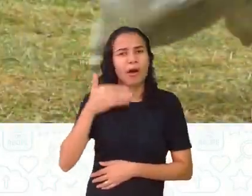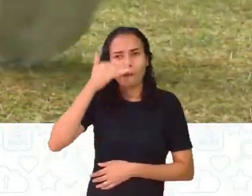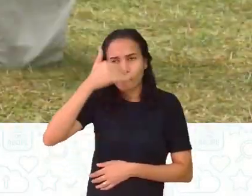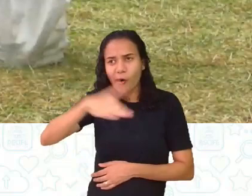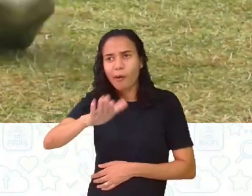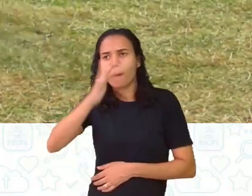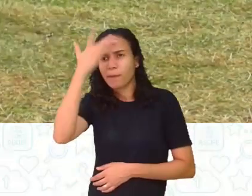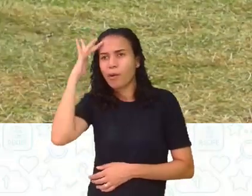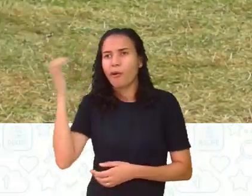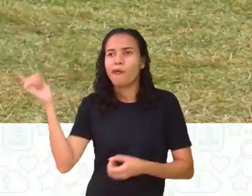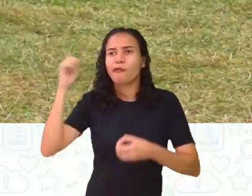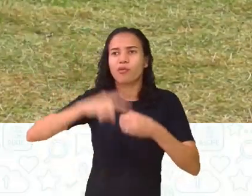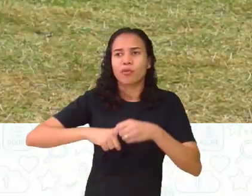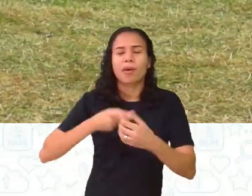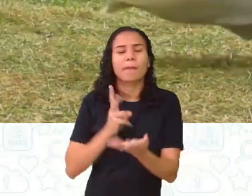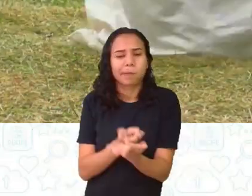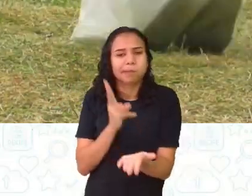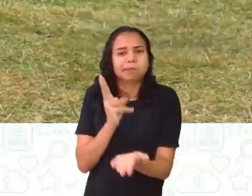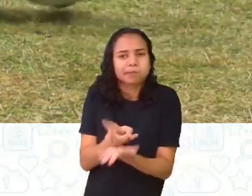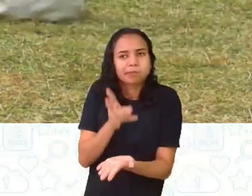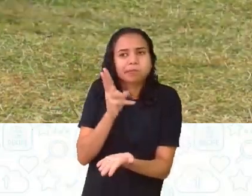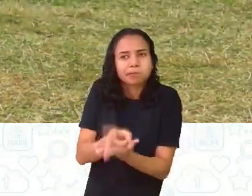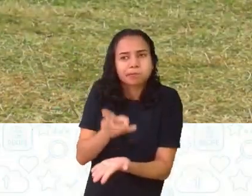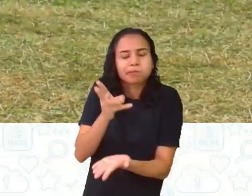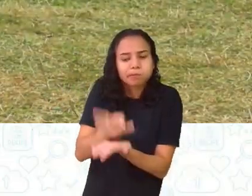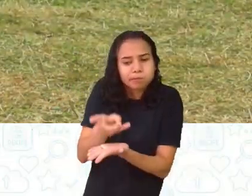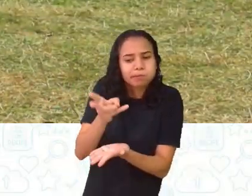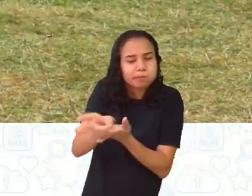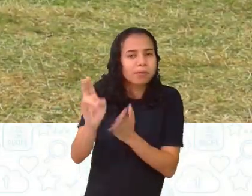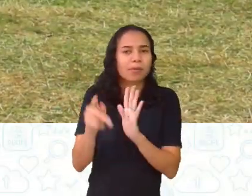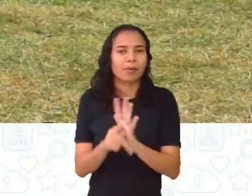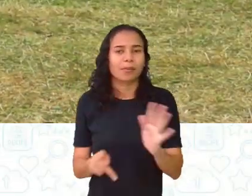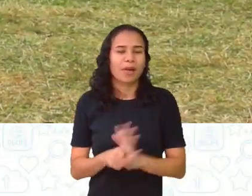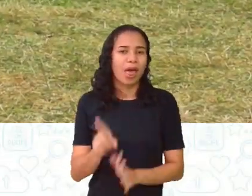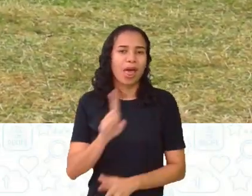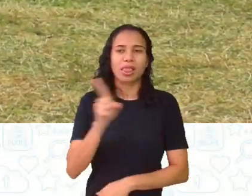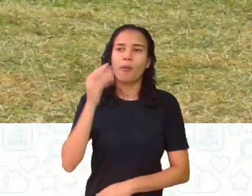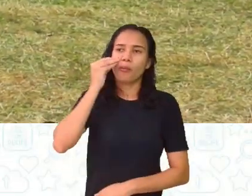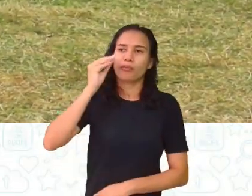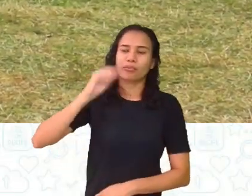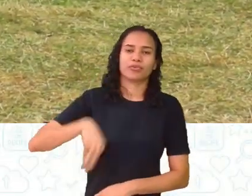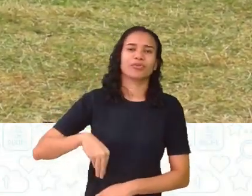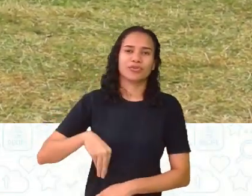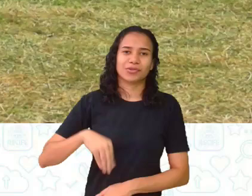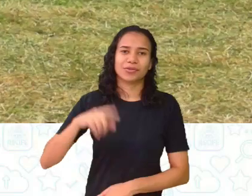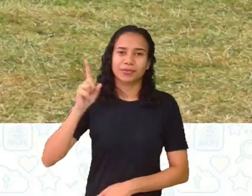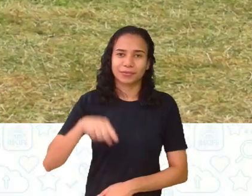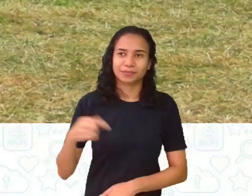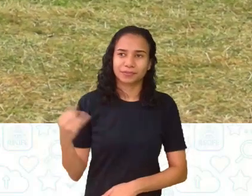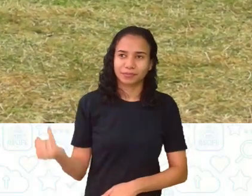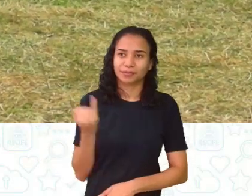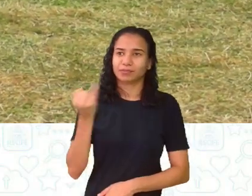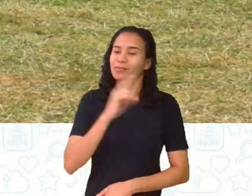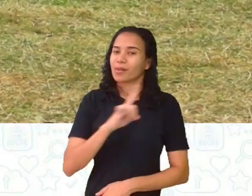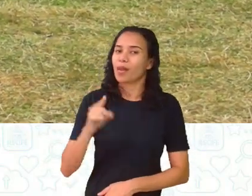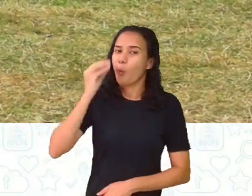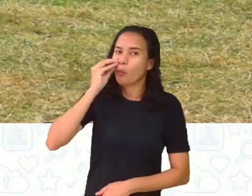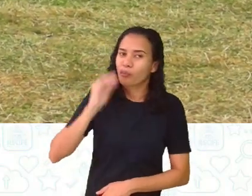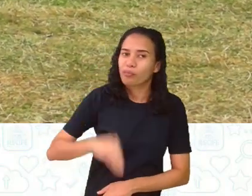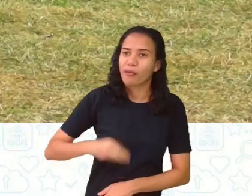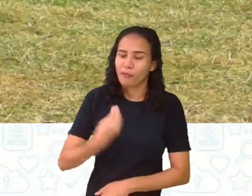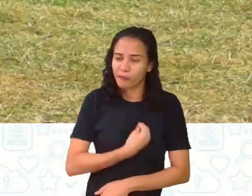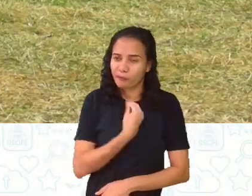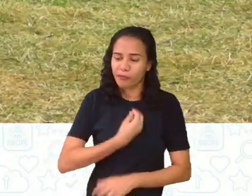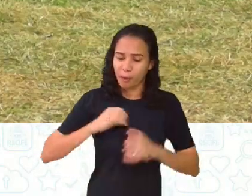tem gente voltando, mas olha o outro lá. Não desiste. É isso que a gente tem que fazer na